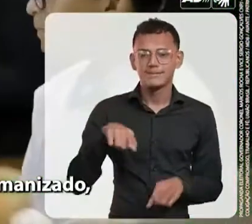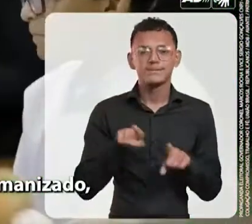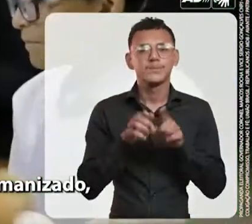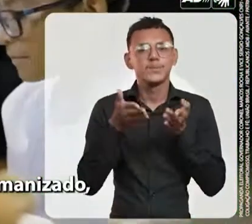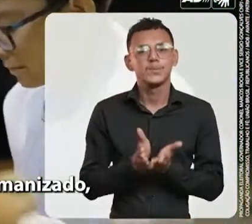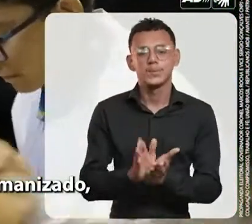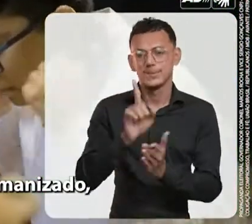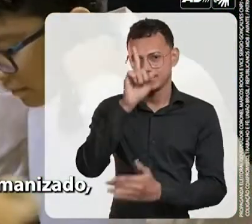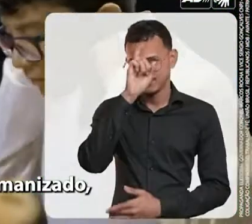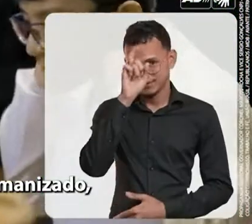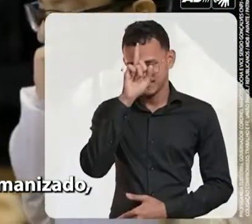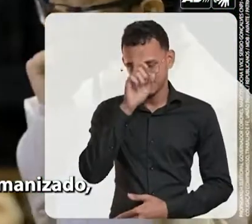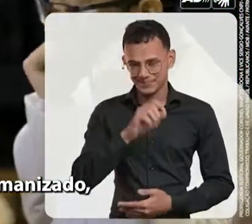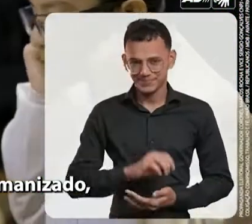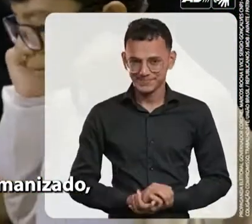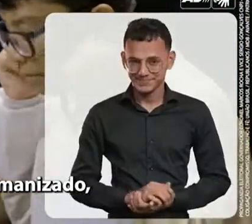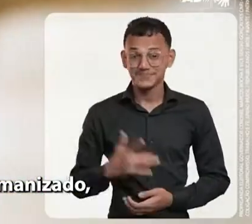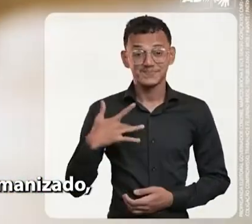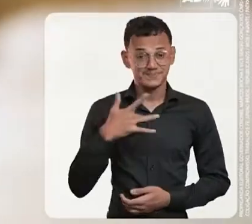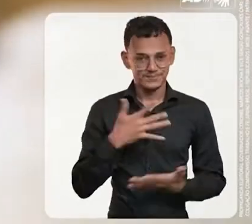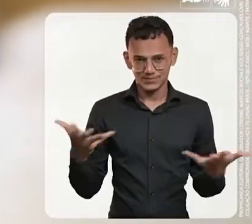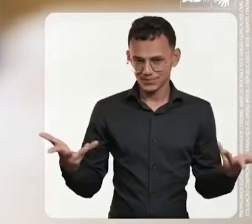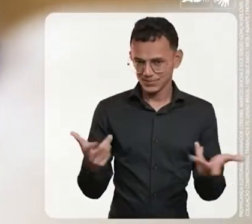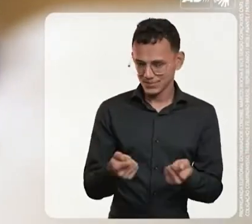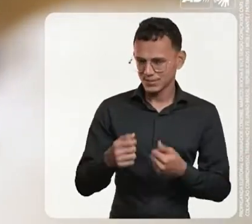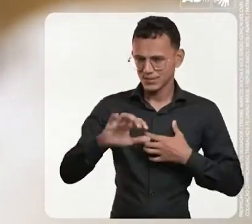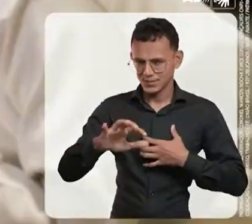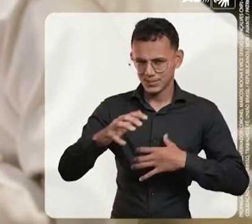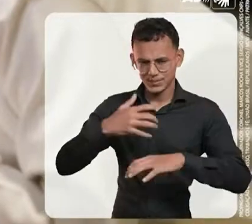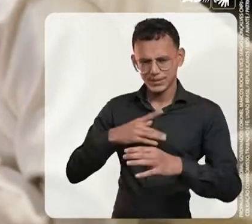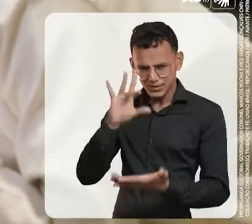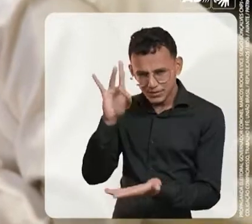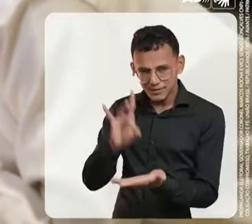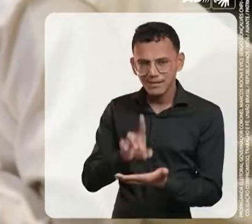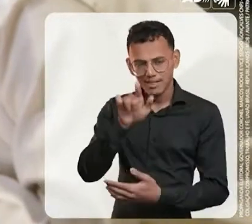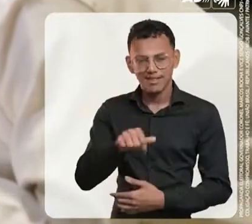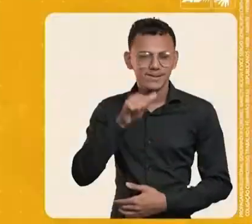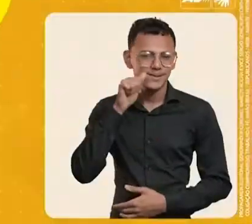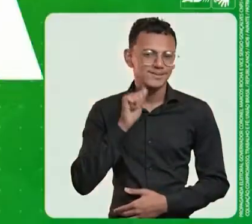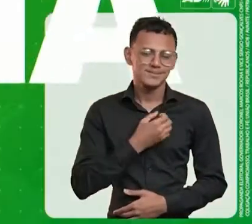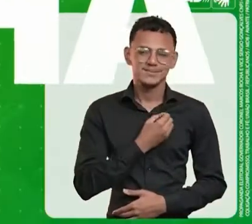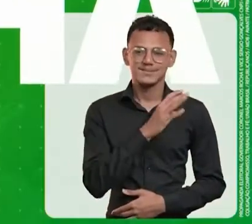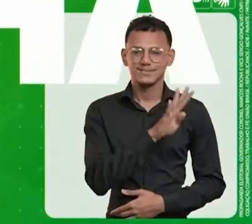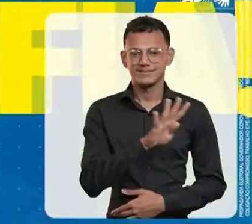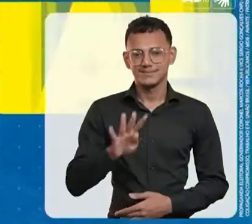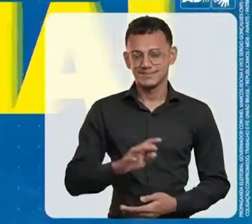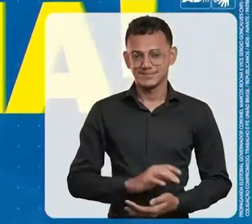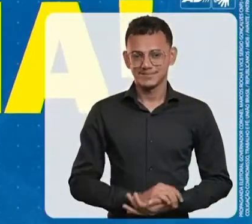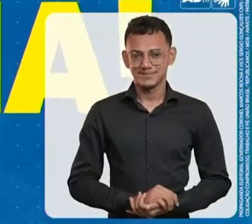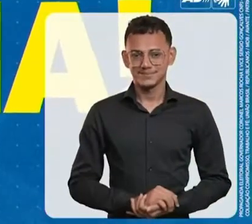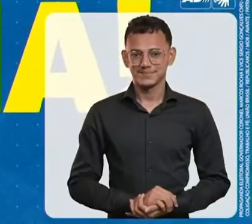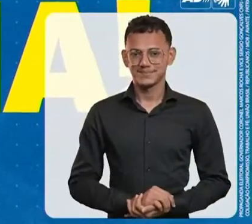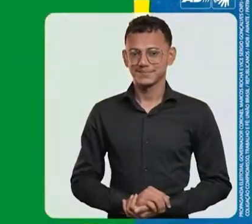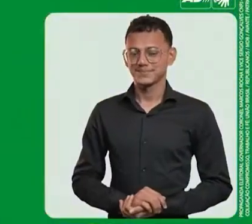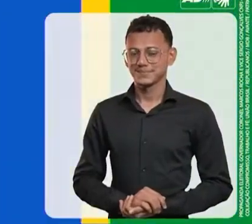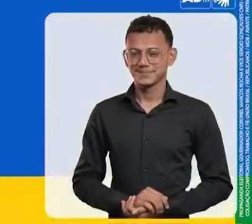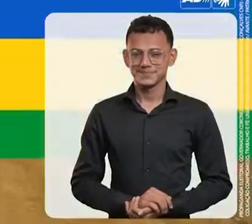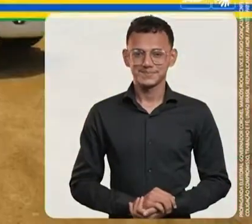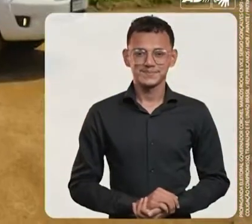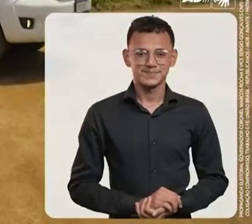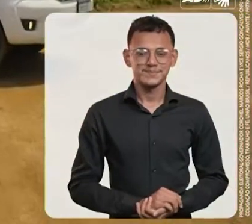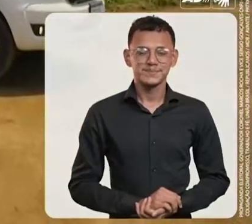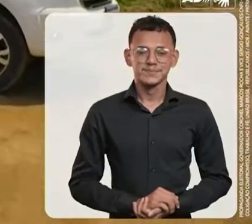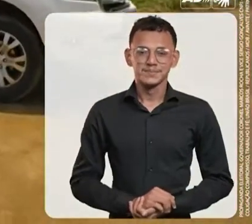Saúde de qualidade com atendimento humanizado. É Marcos Rocha 44. No Rocha. A gente confia.